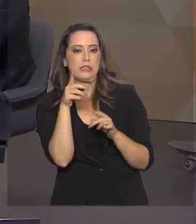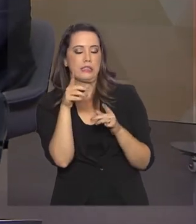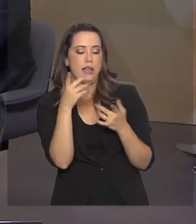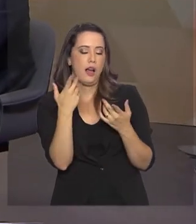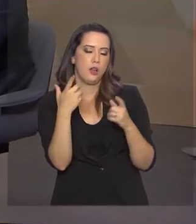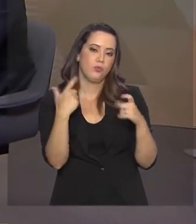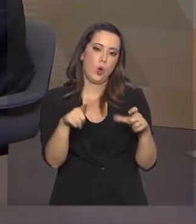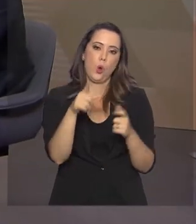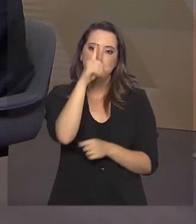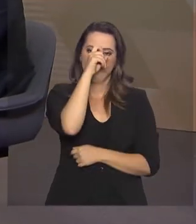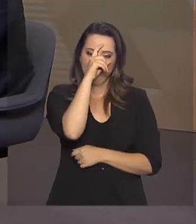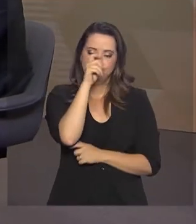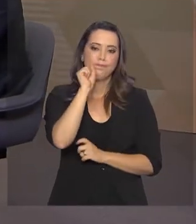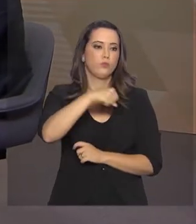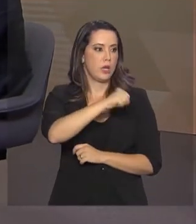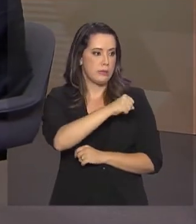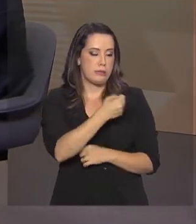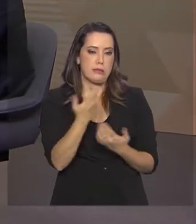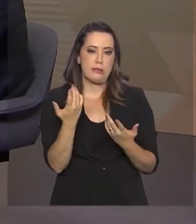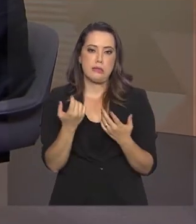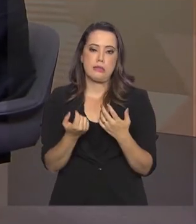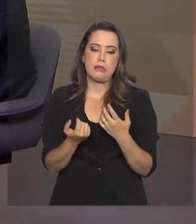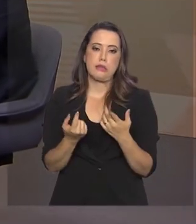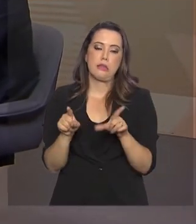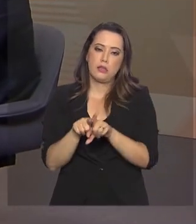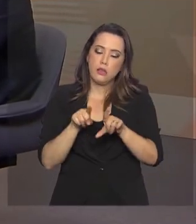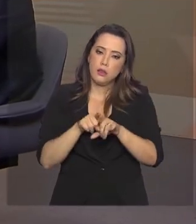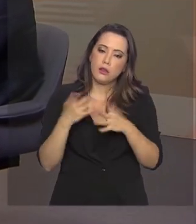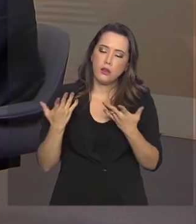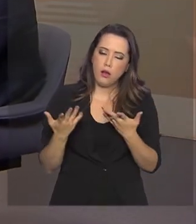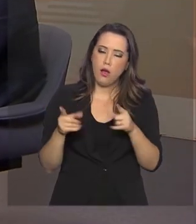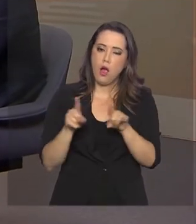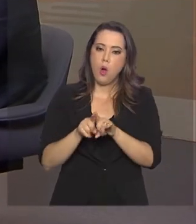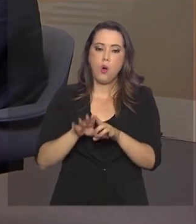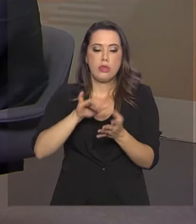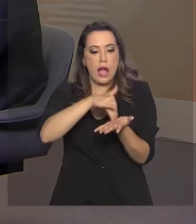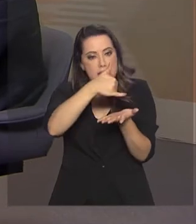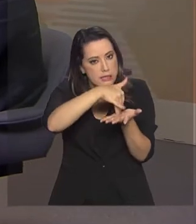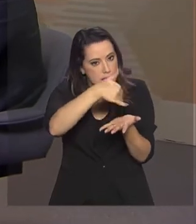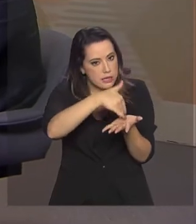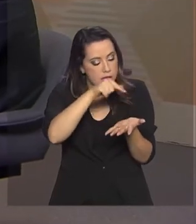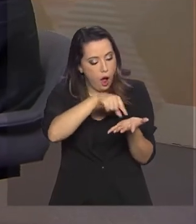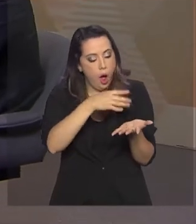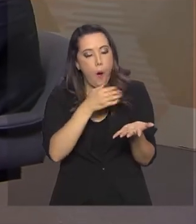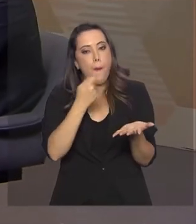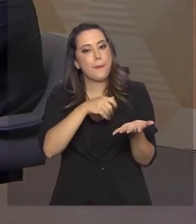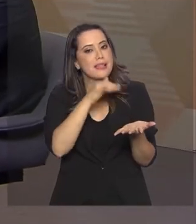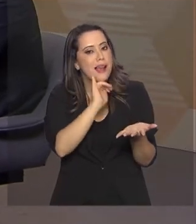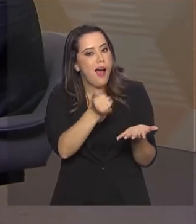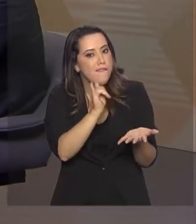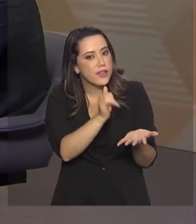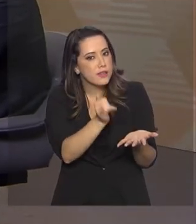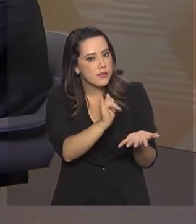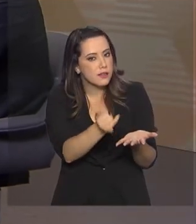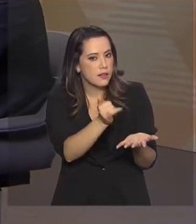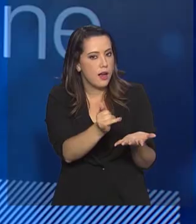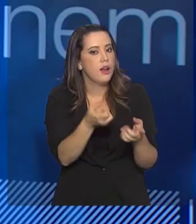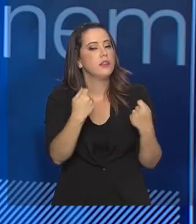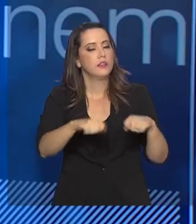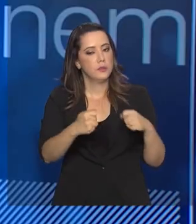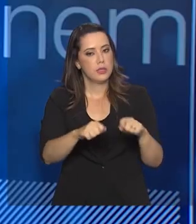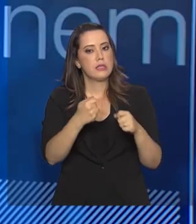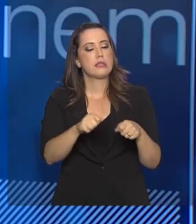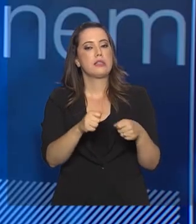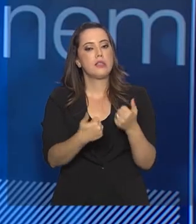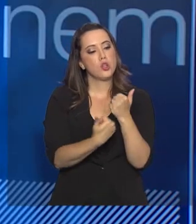uma gama enorme. Durante a inscrição, o aluno, ele manifesta, né, que ele precisa de um atendimento especializado. Ele